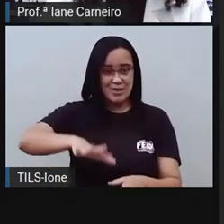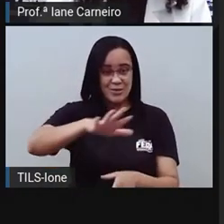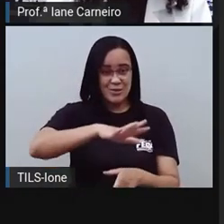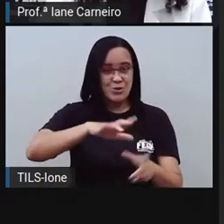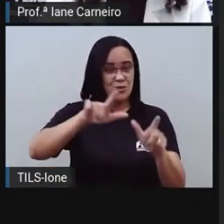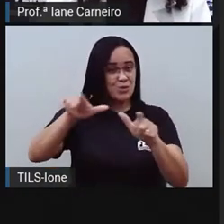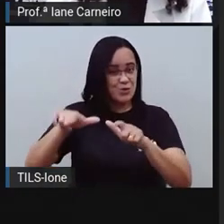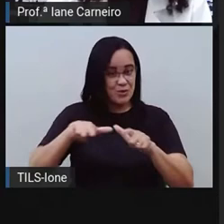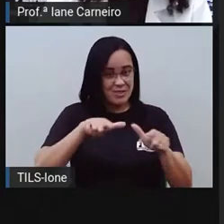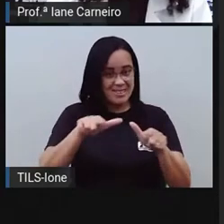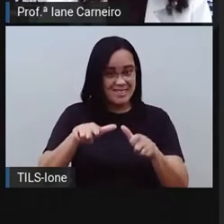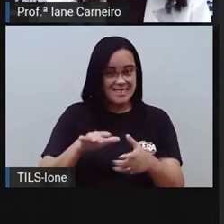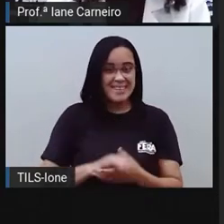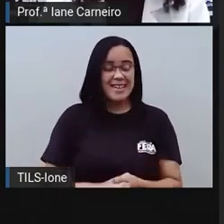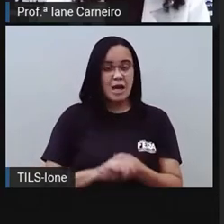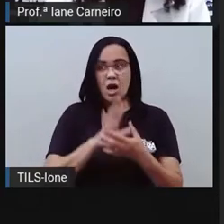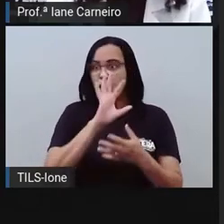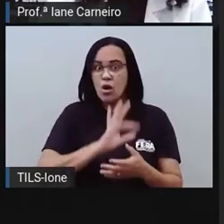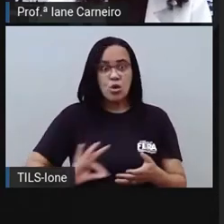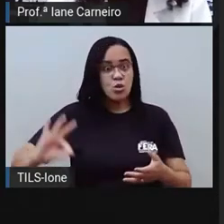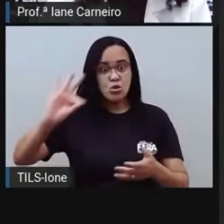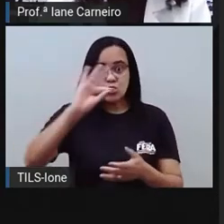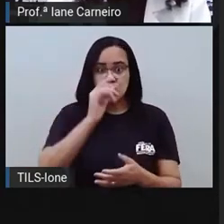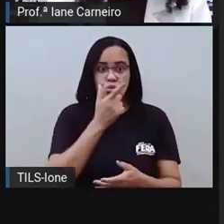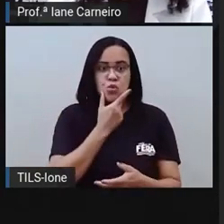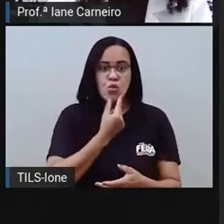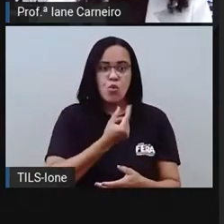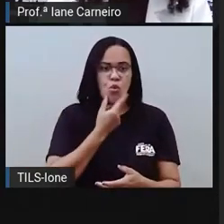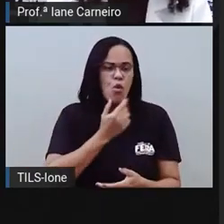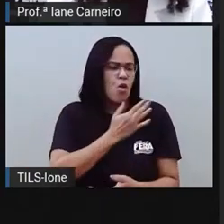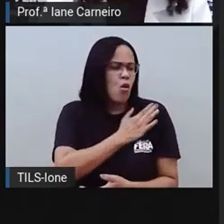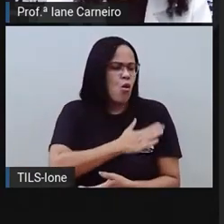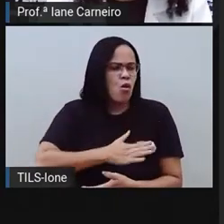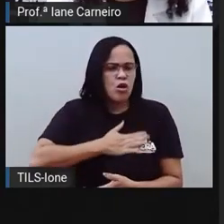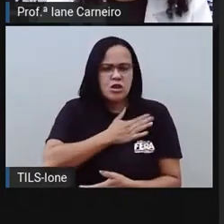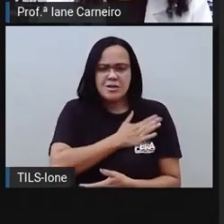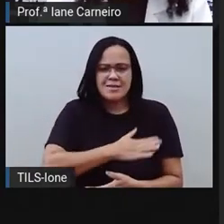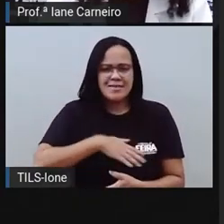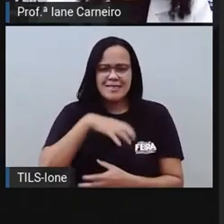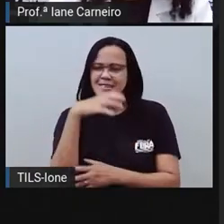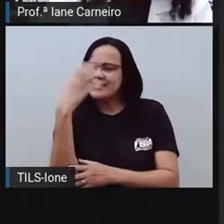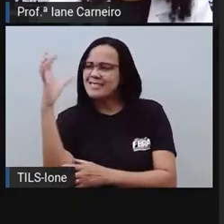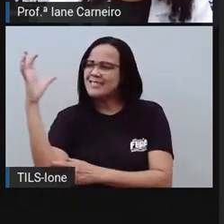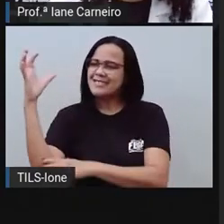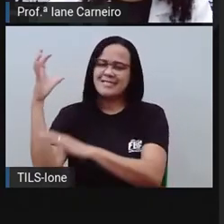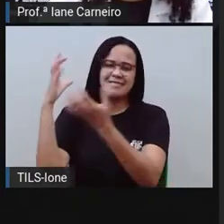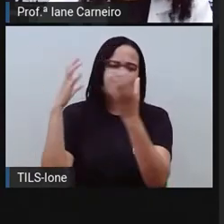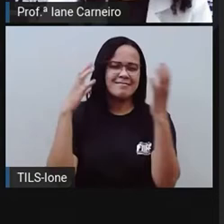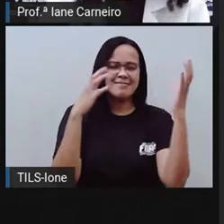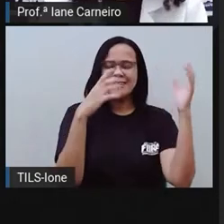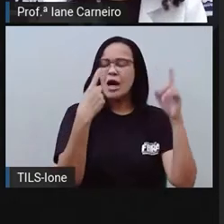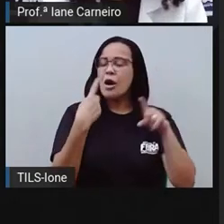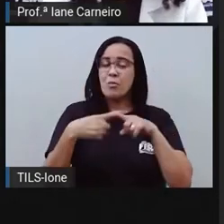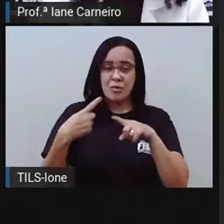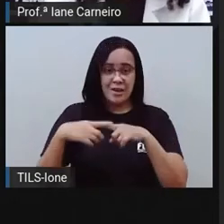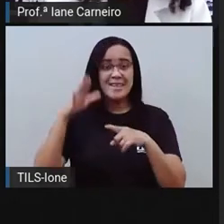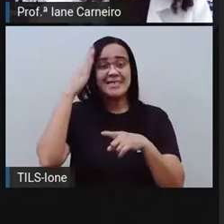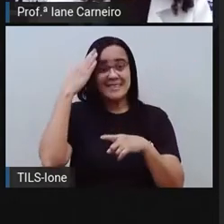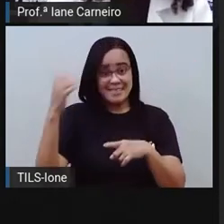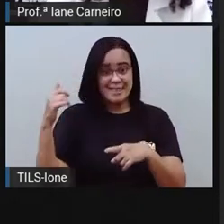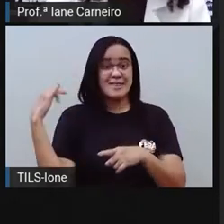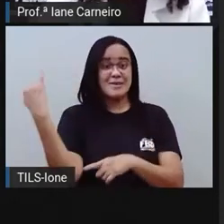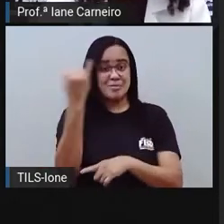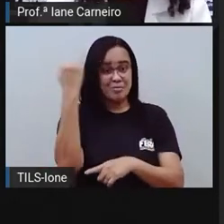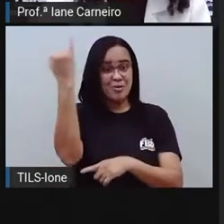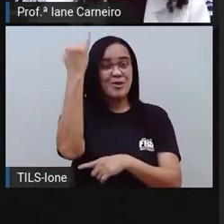Todos os homenzinhos amavam a natureza do mundinho e sabiam de sua importância. Então, eles